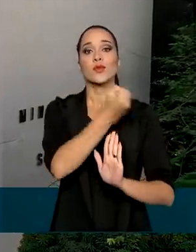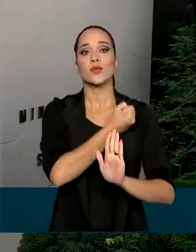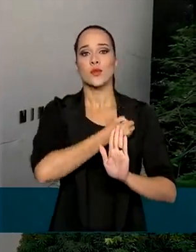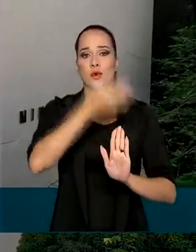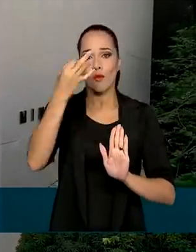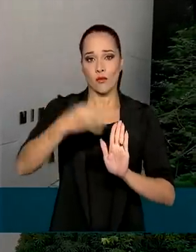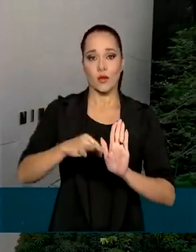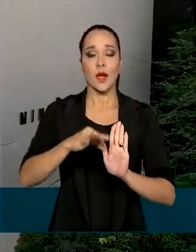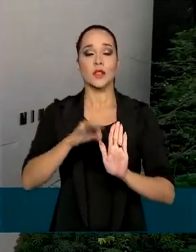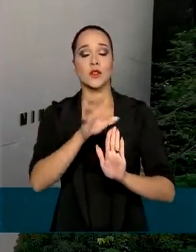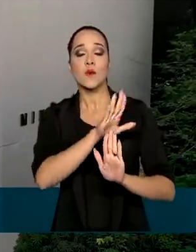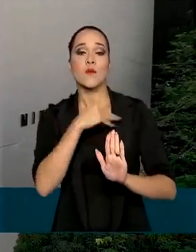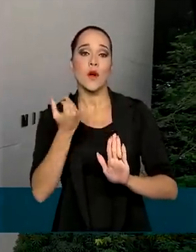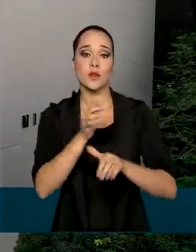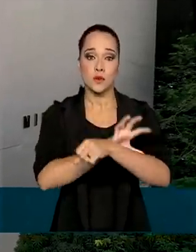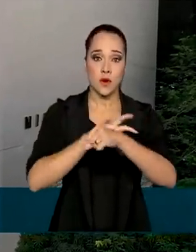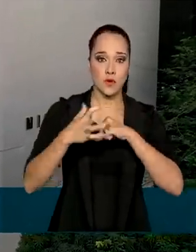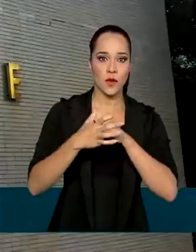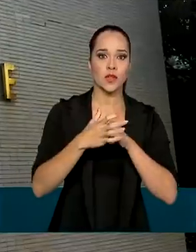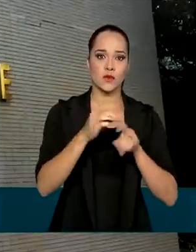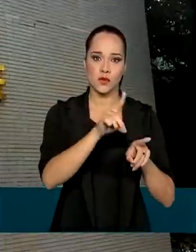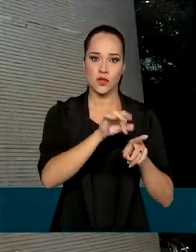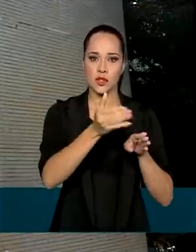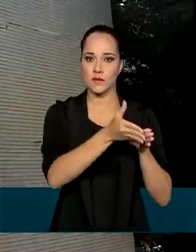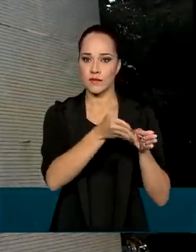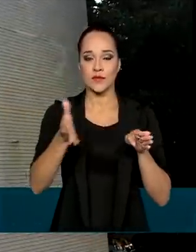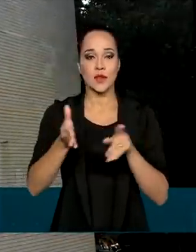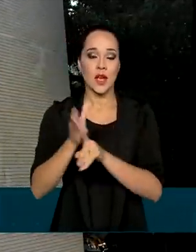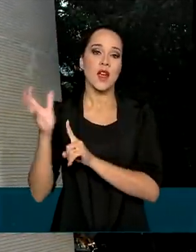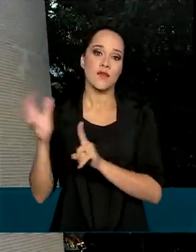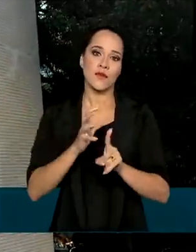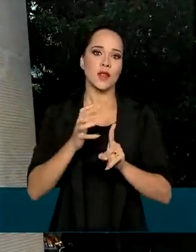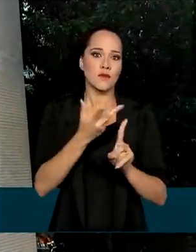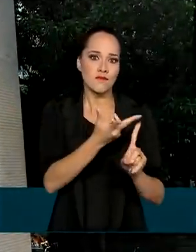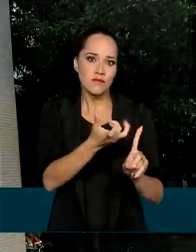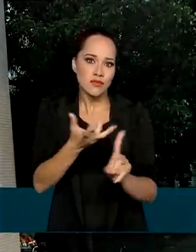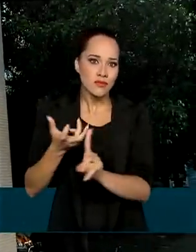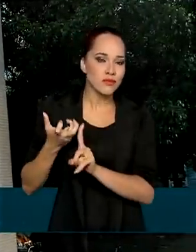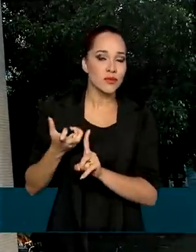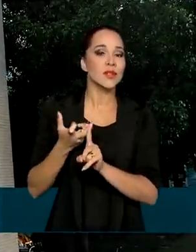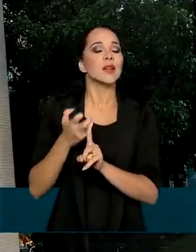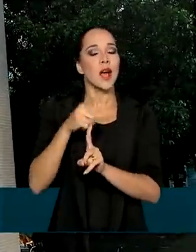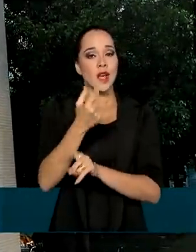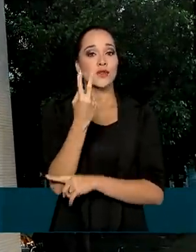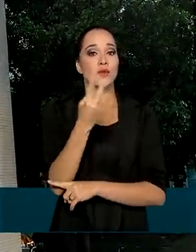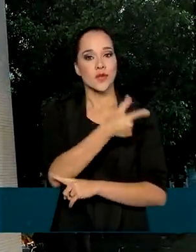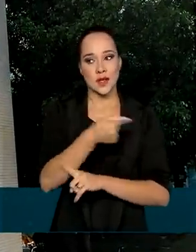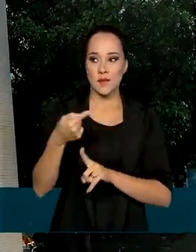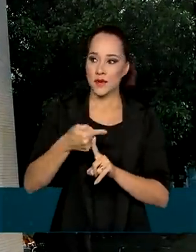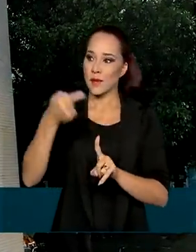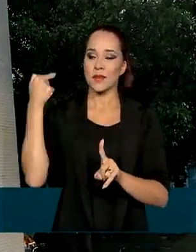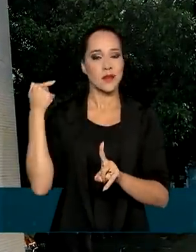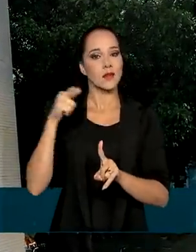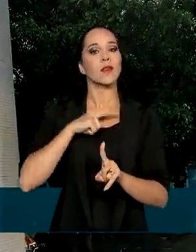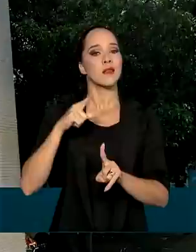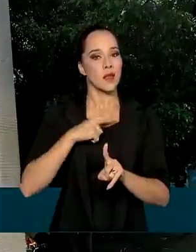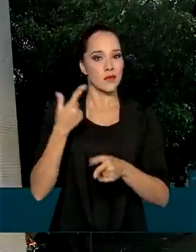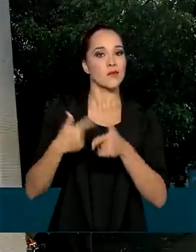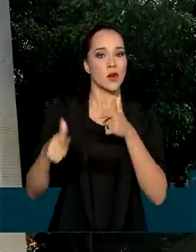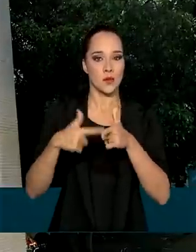casos e mortes por Covid nos últimos dias, efeito do ataque hacker sofrido há duas semanas e que gerou